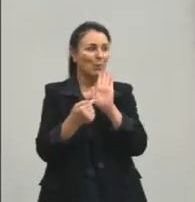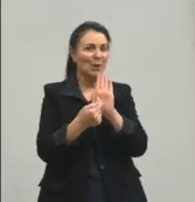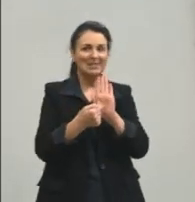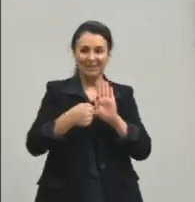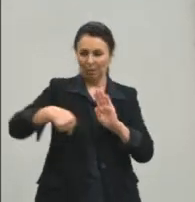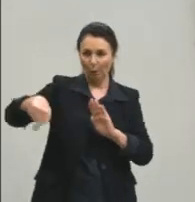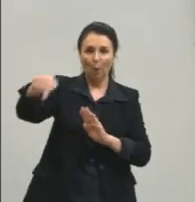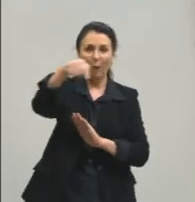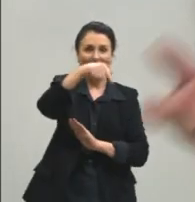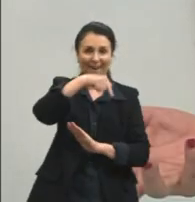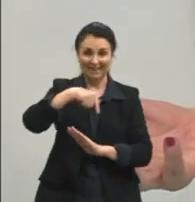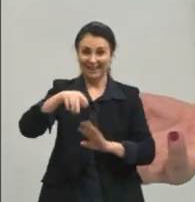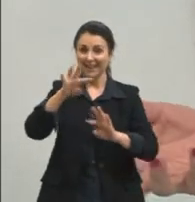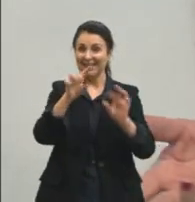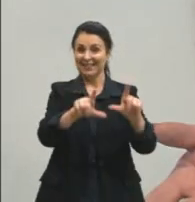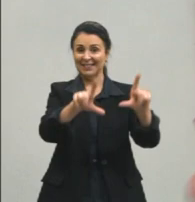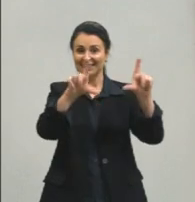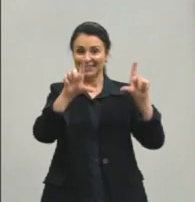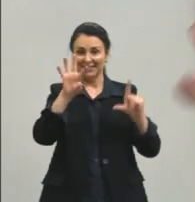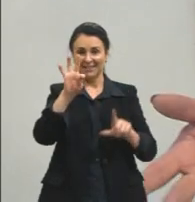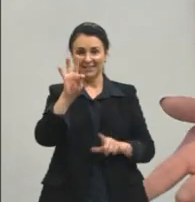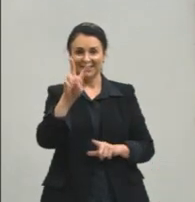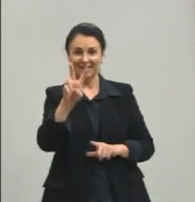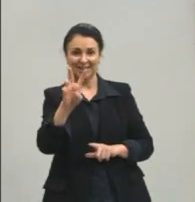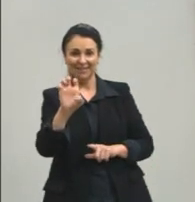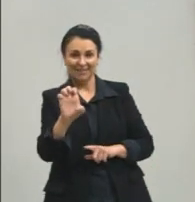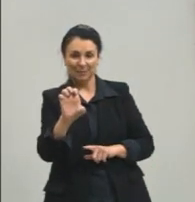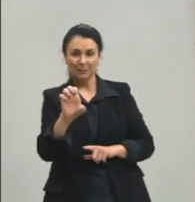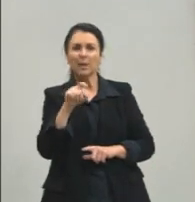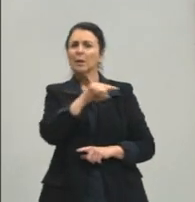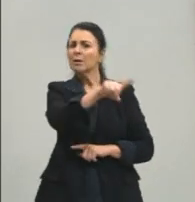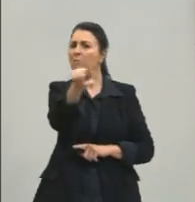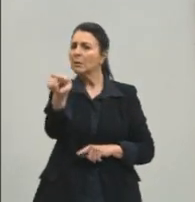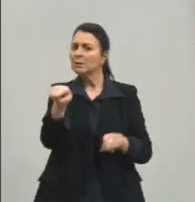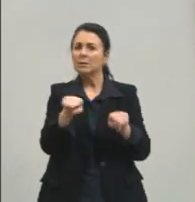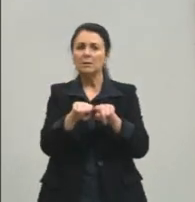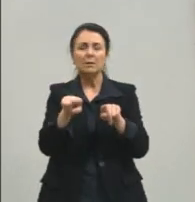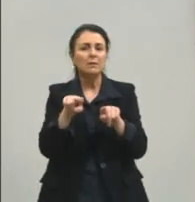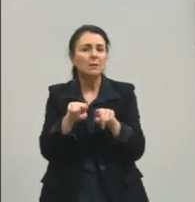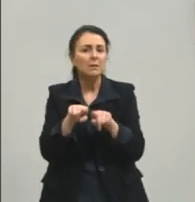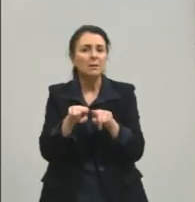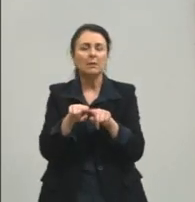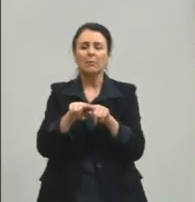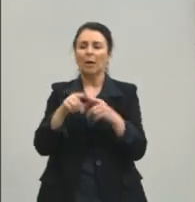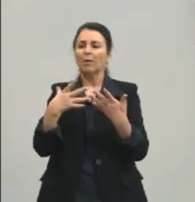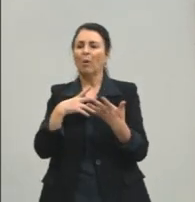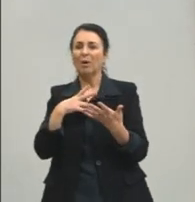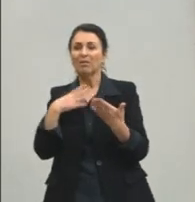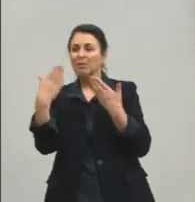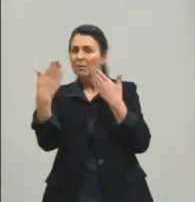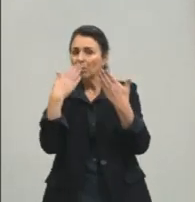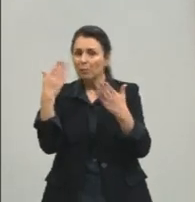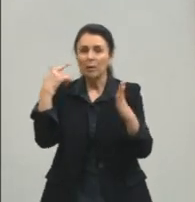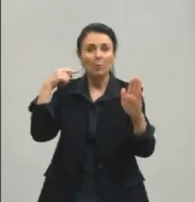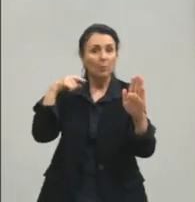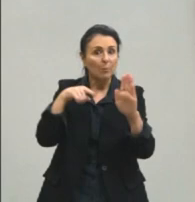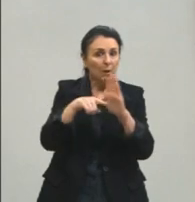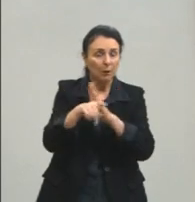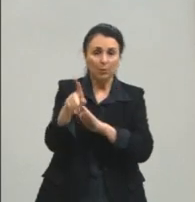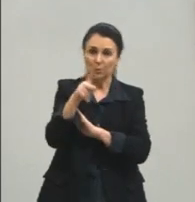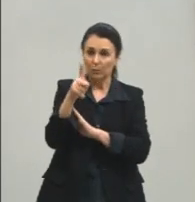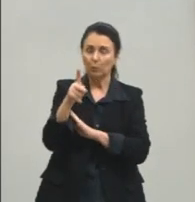TVE também e que vocês também por lá possam manter contato, tirar dúvidas e ter acesso para a gente poder